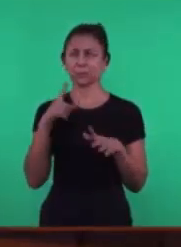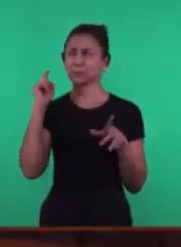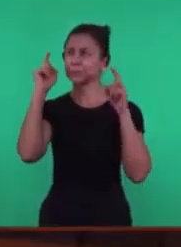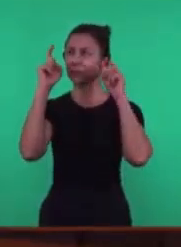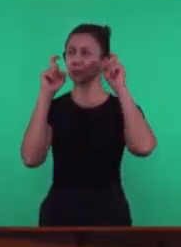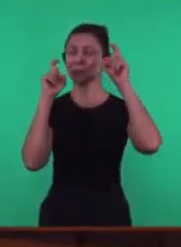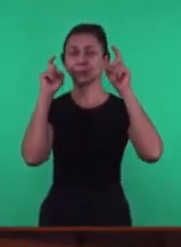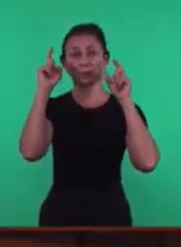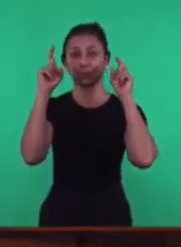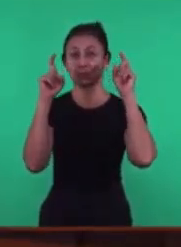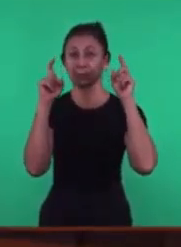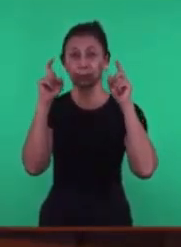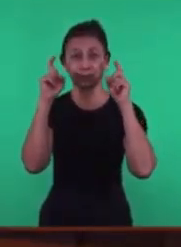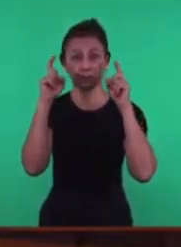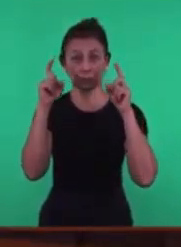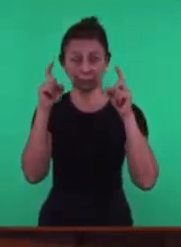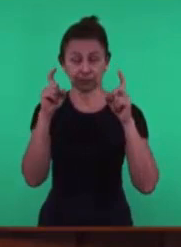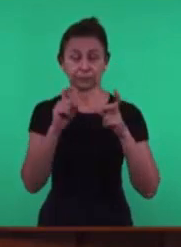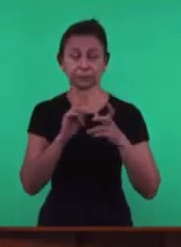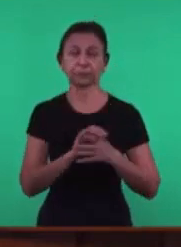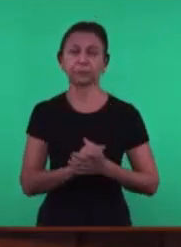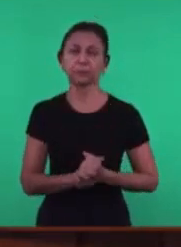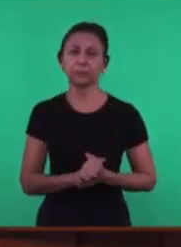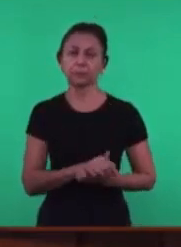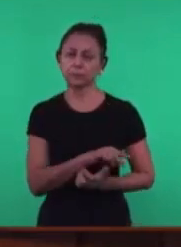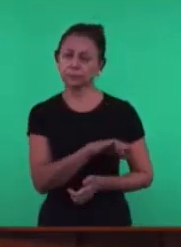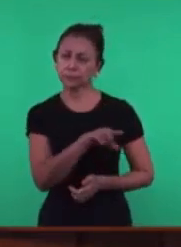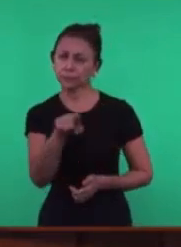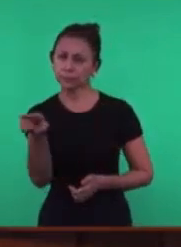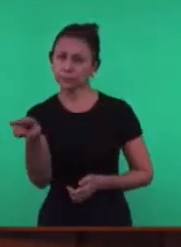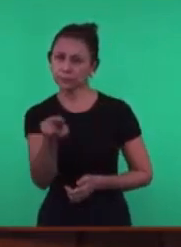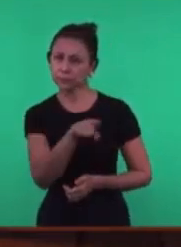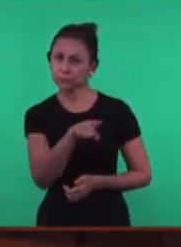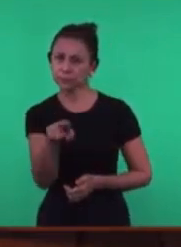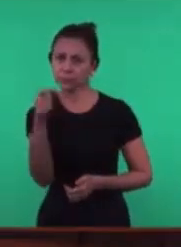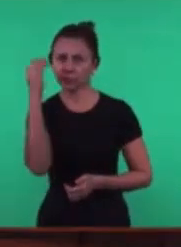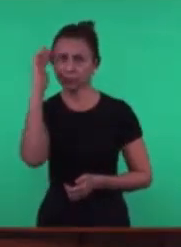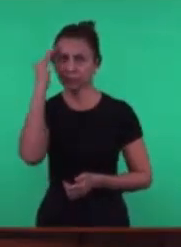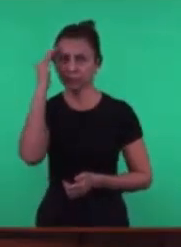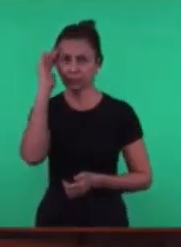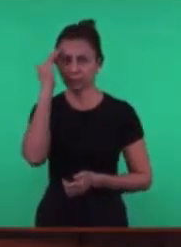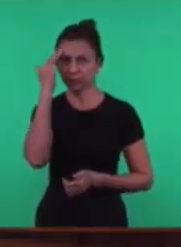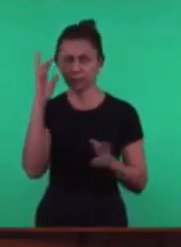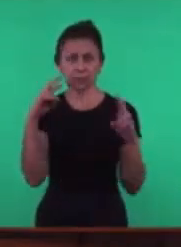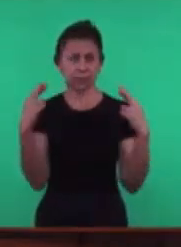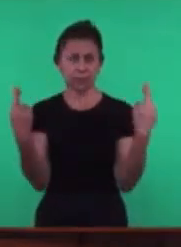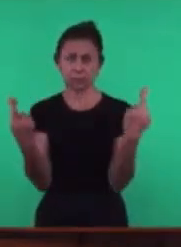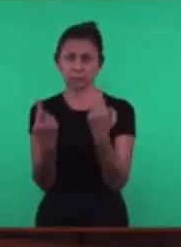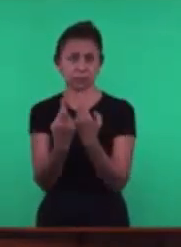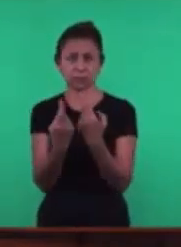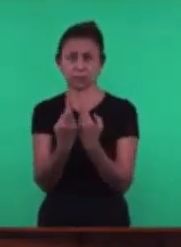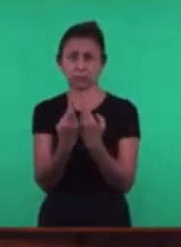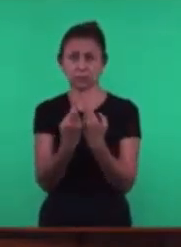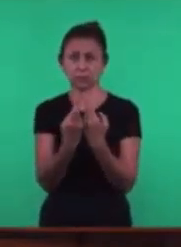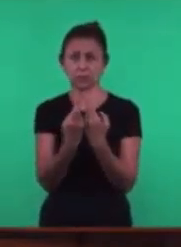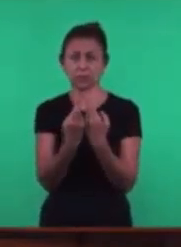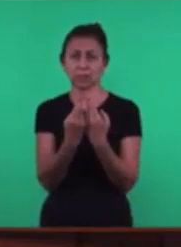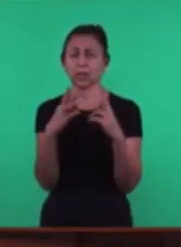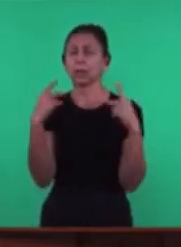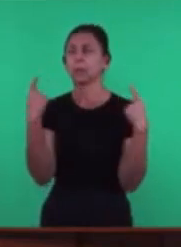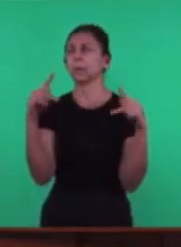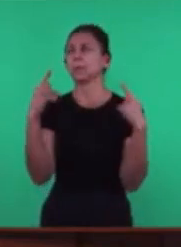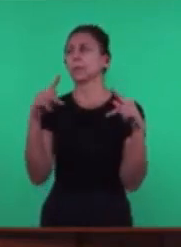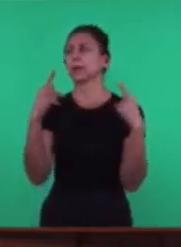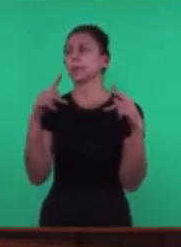Os nossos irmãos Entendam Que as nossas reuniões Não são simplesmente Para pregação Botar